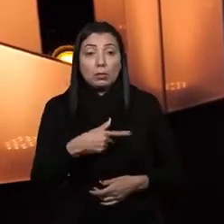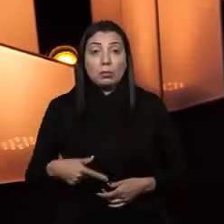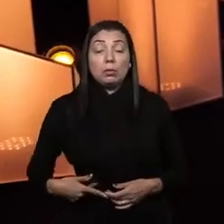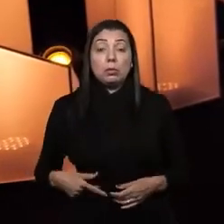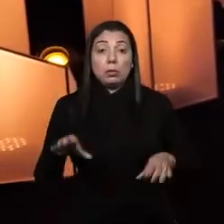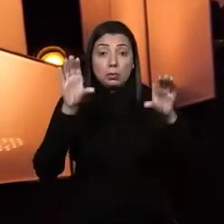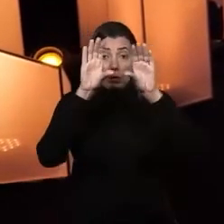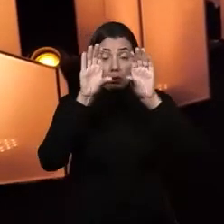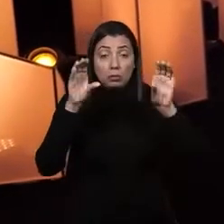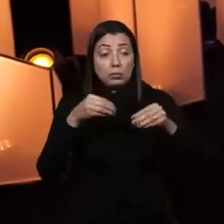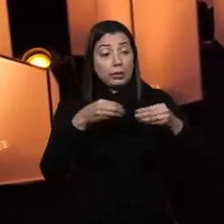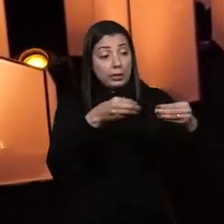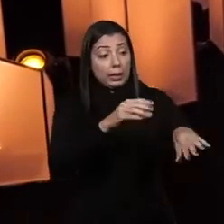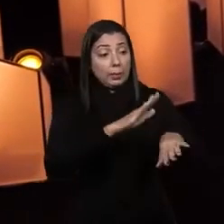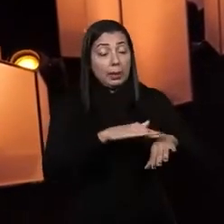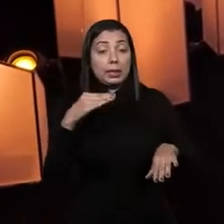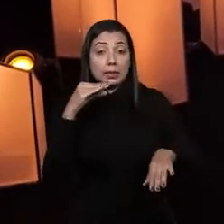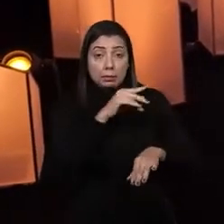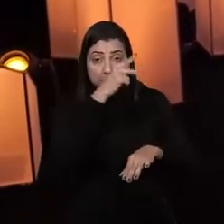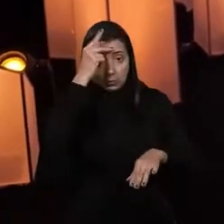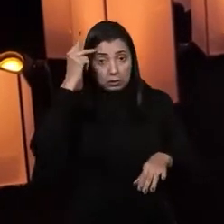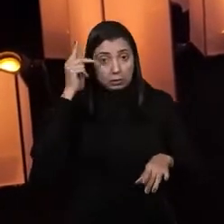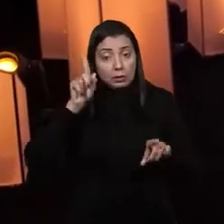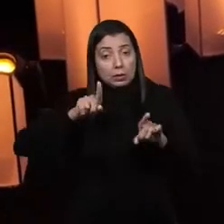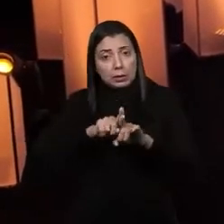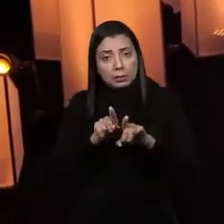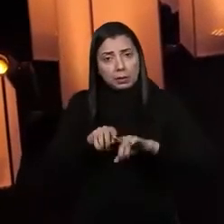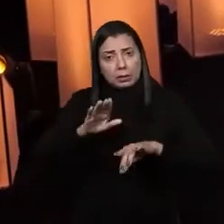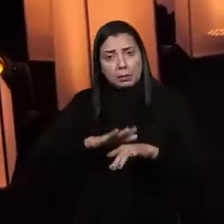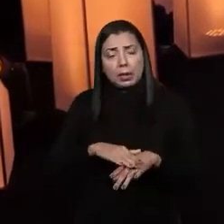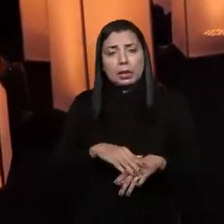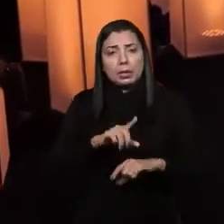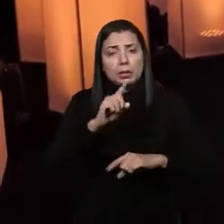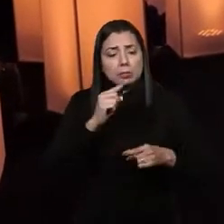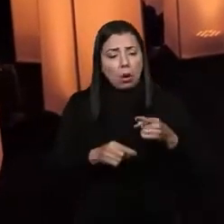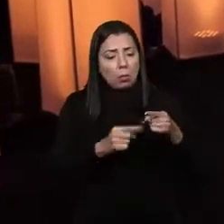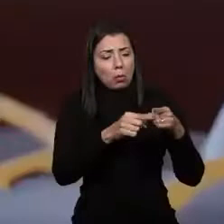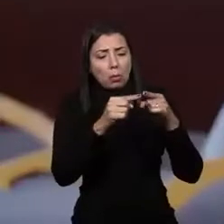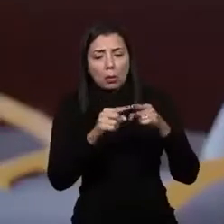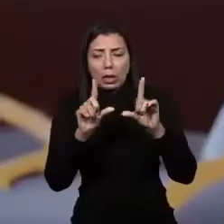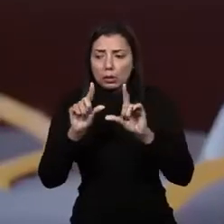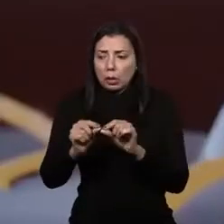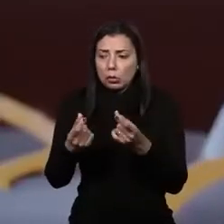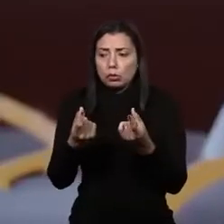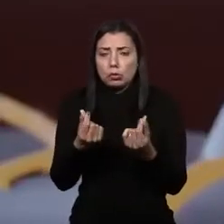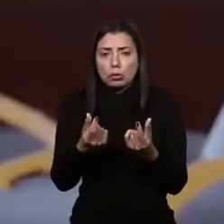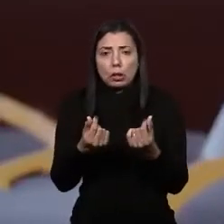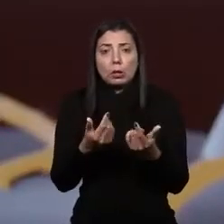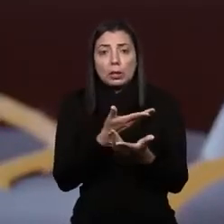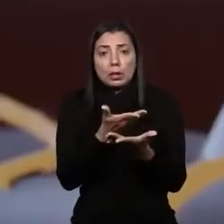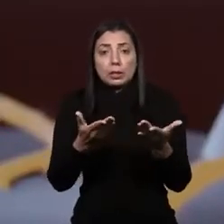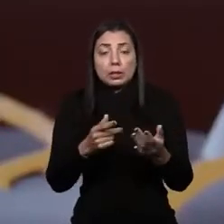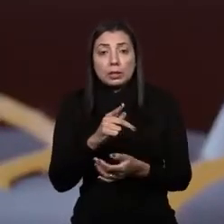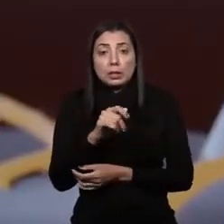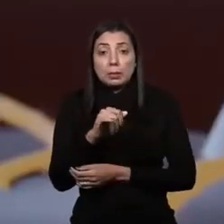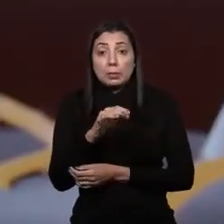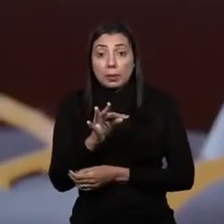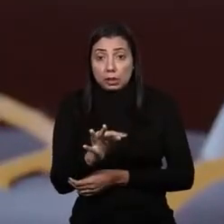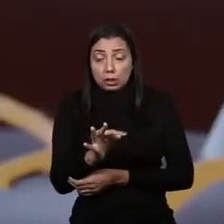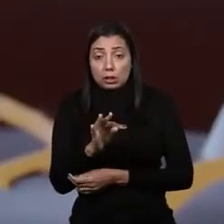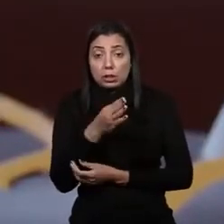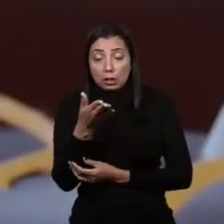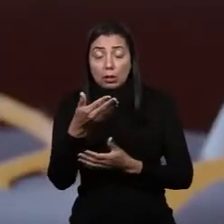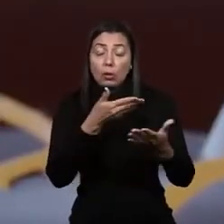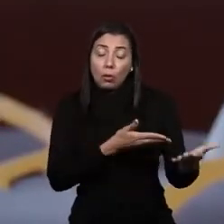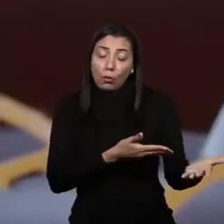possibilitado entregas mais rápidas para o cidadão, serviços mais disruptivos e redução de custos. Nesse pitch, o Davi nos convida